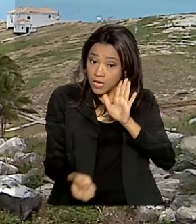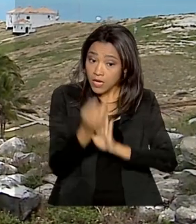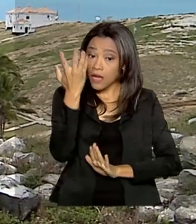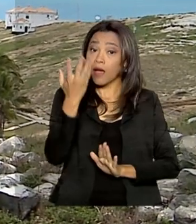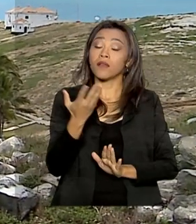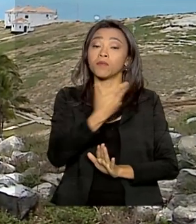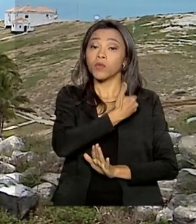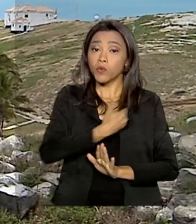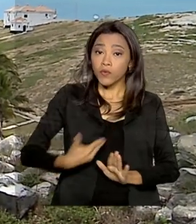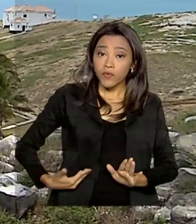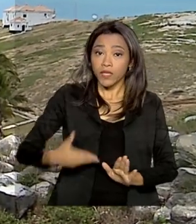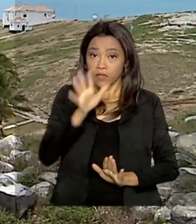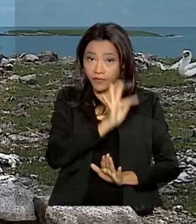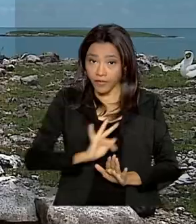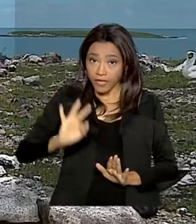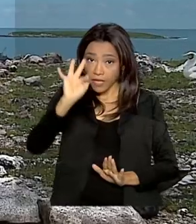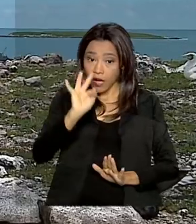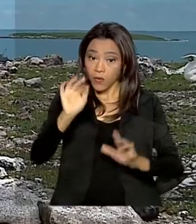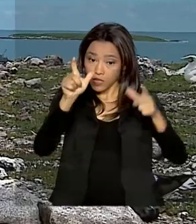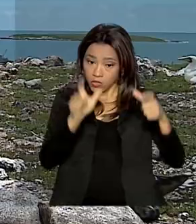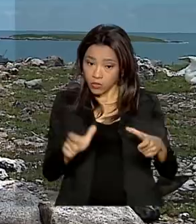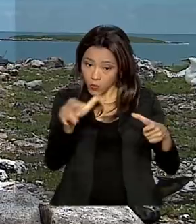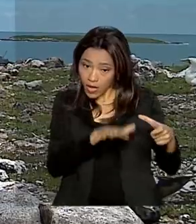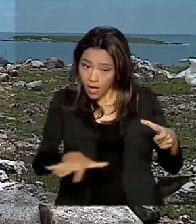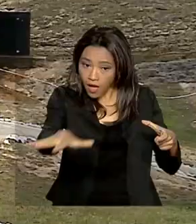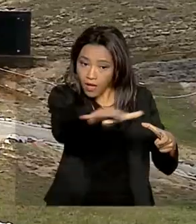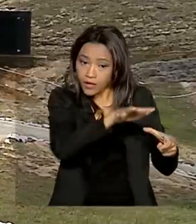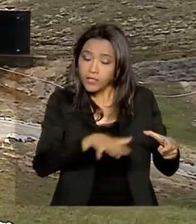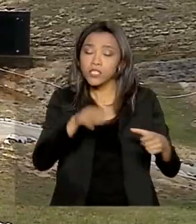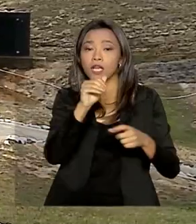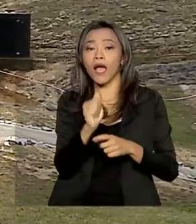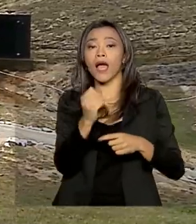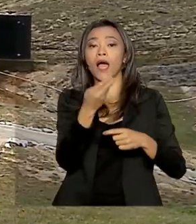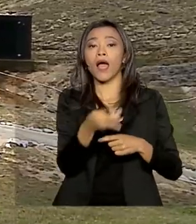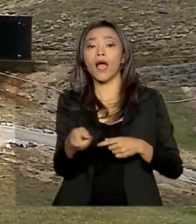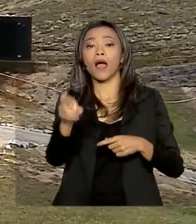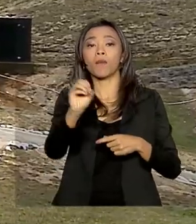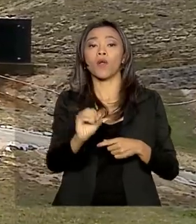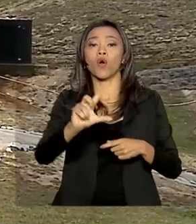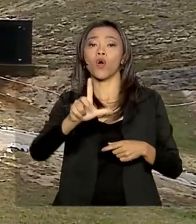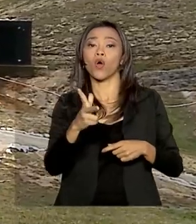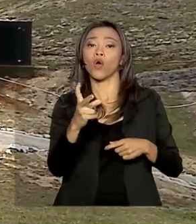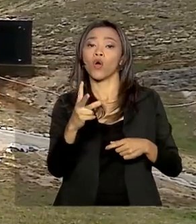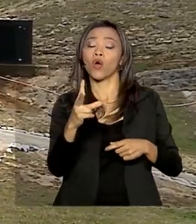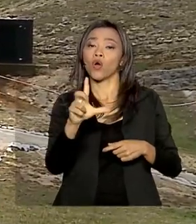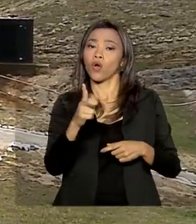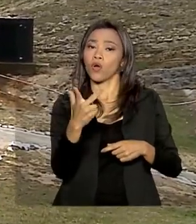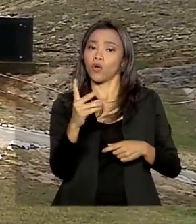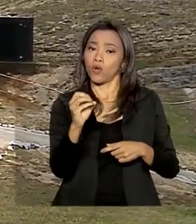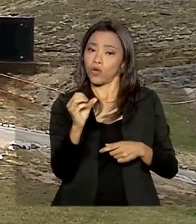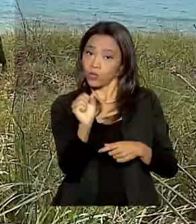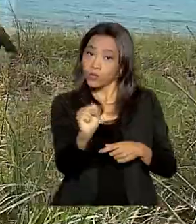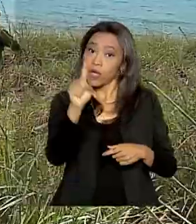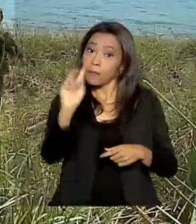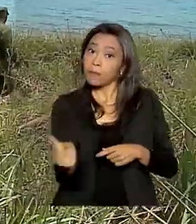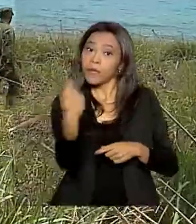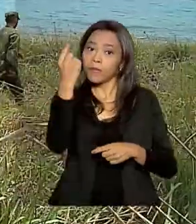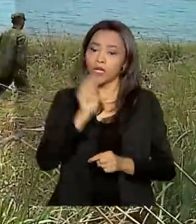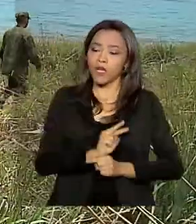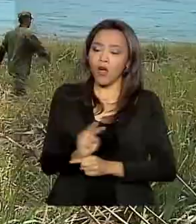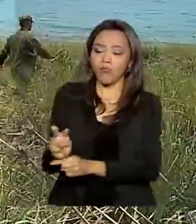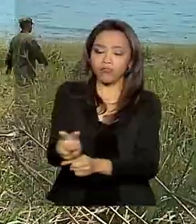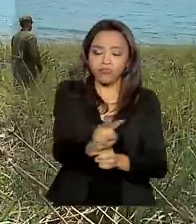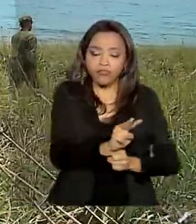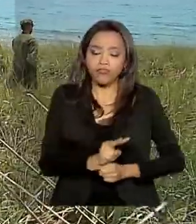1983, o Parque Nacional de Abrólios é a primeira unidade de conservação marinha do país e